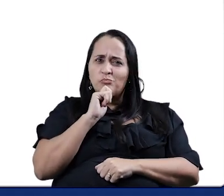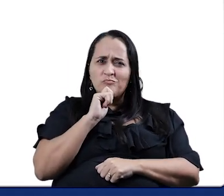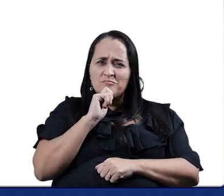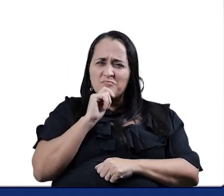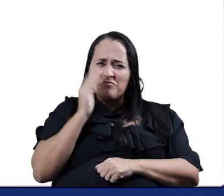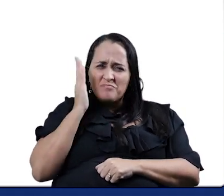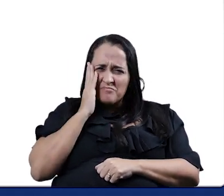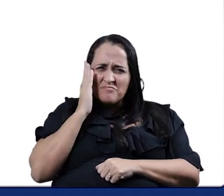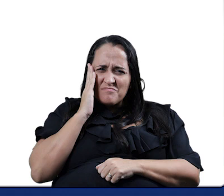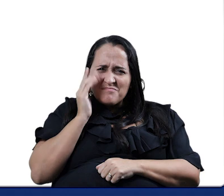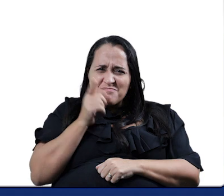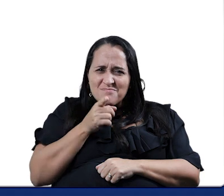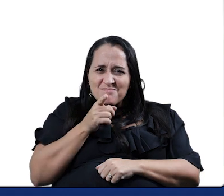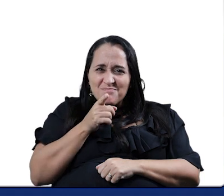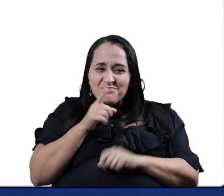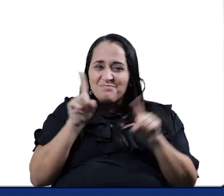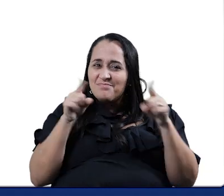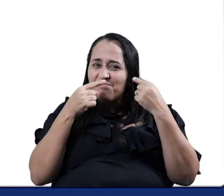pirulito?